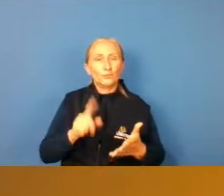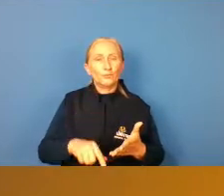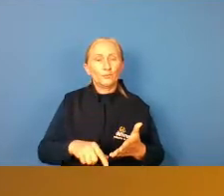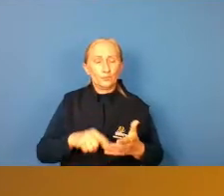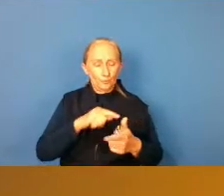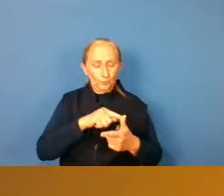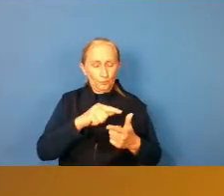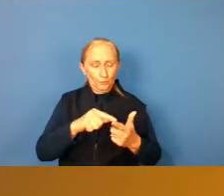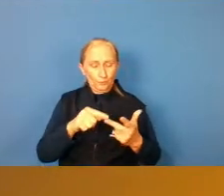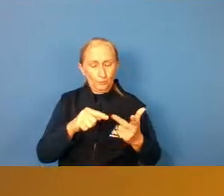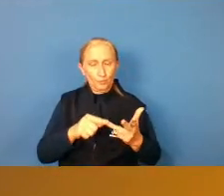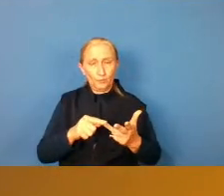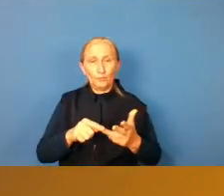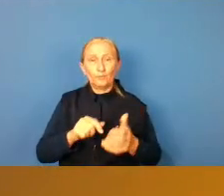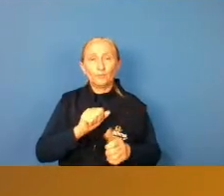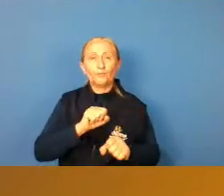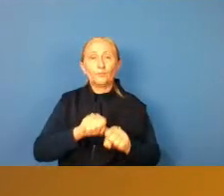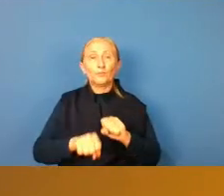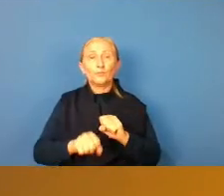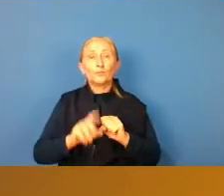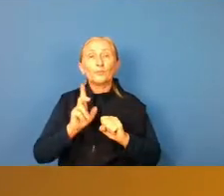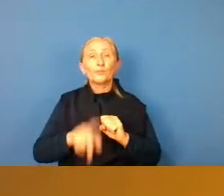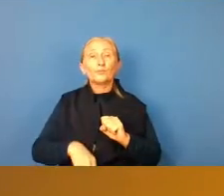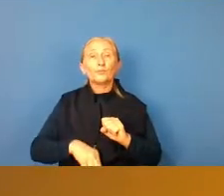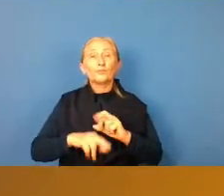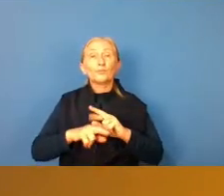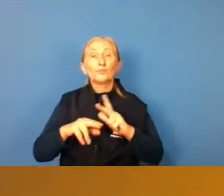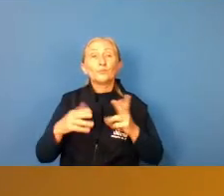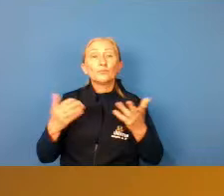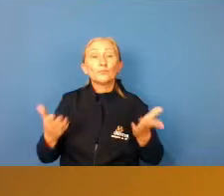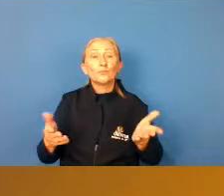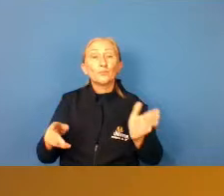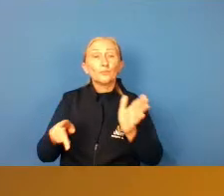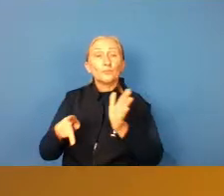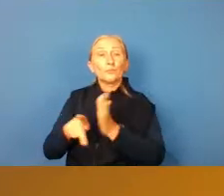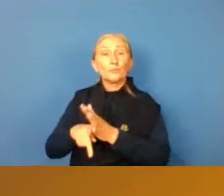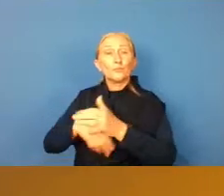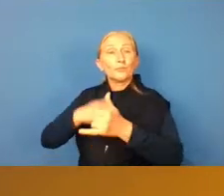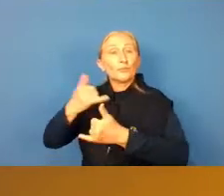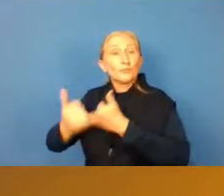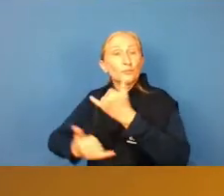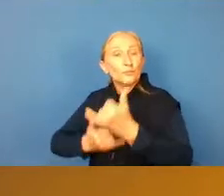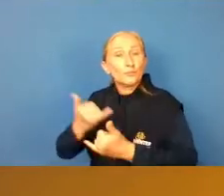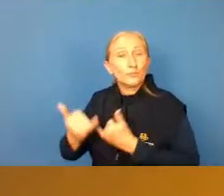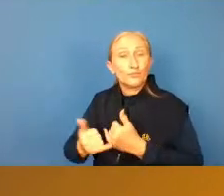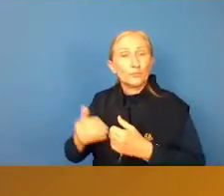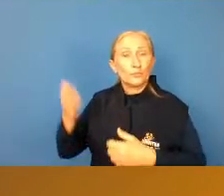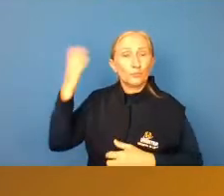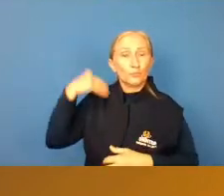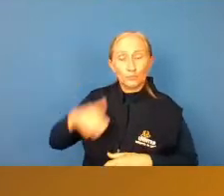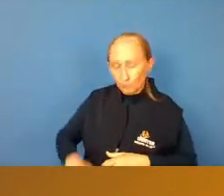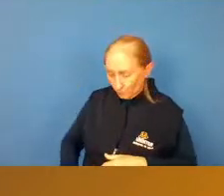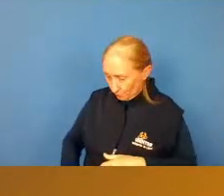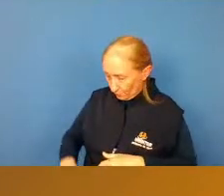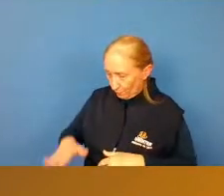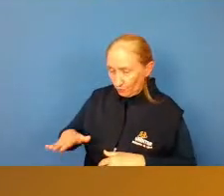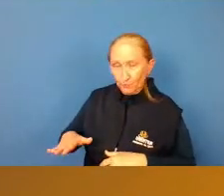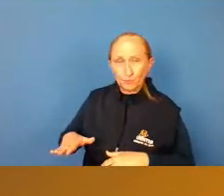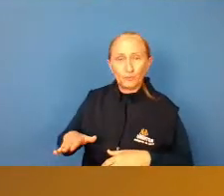modalidades esportivas, mas eu gostaria de colocar também a parte dos brinquedos, desde muito cedo,